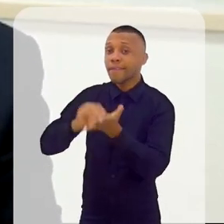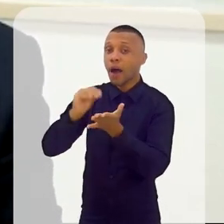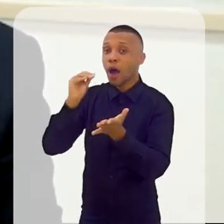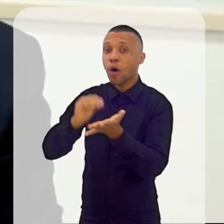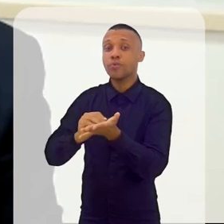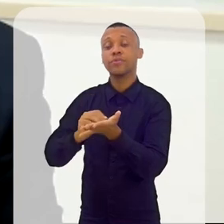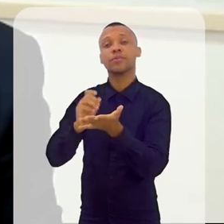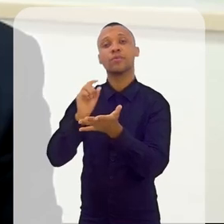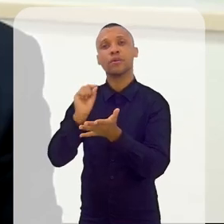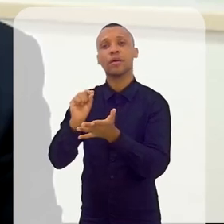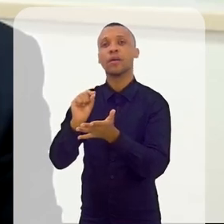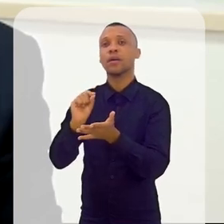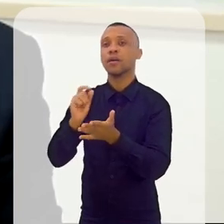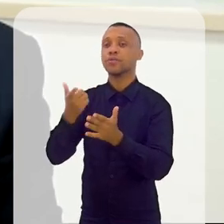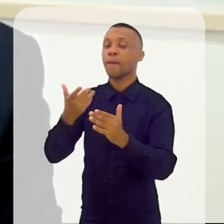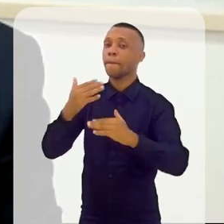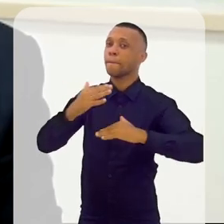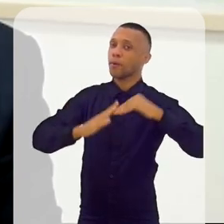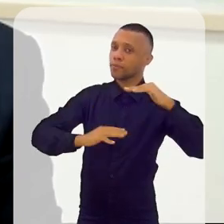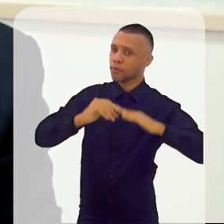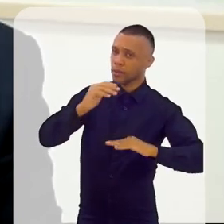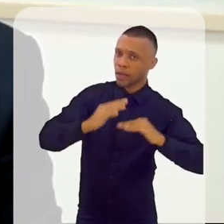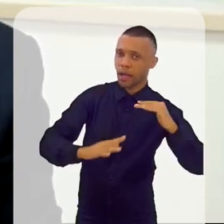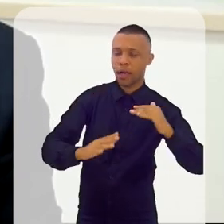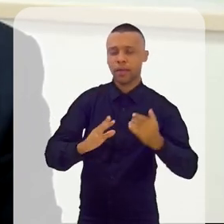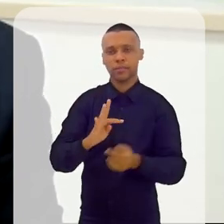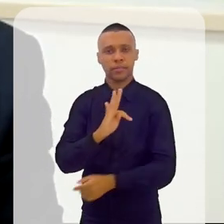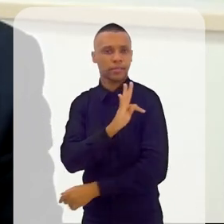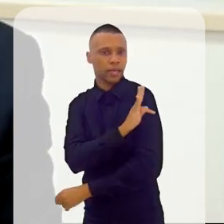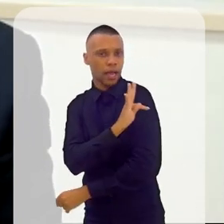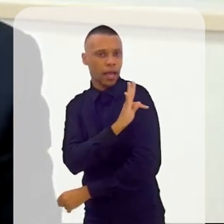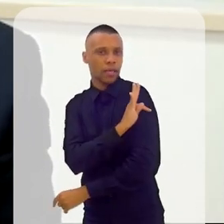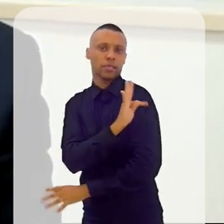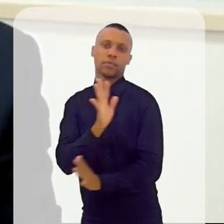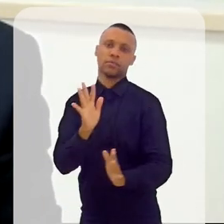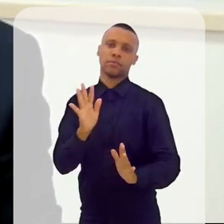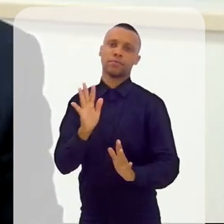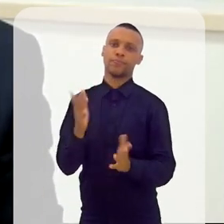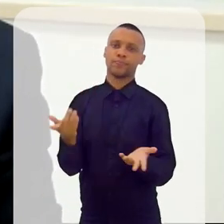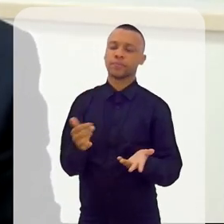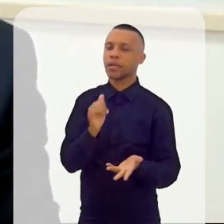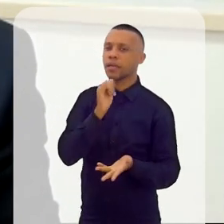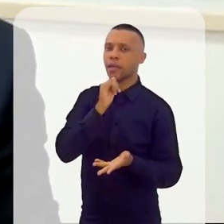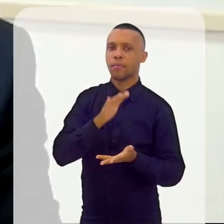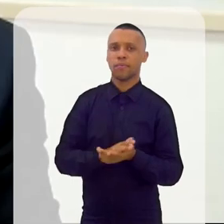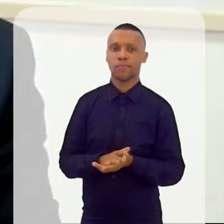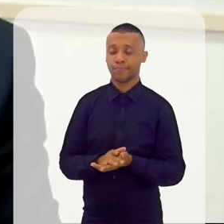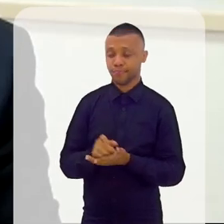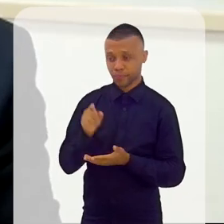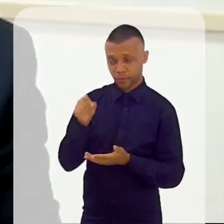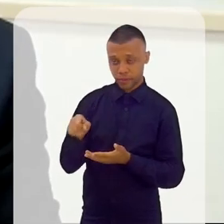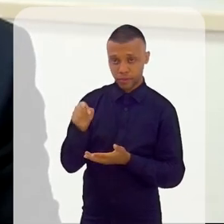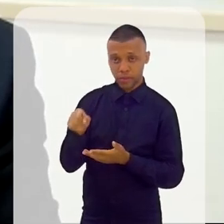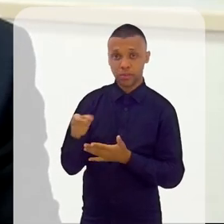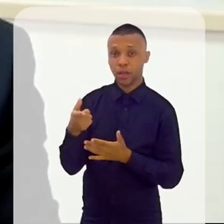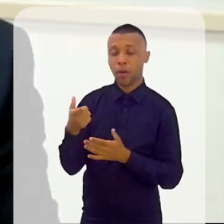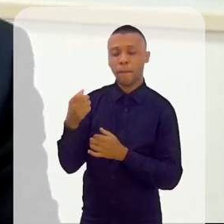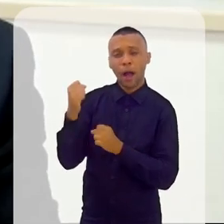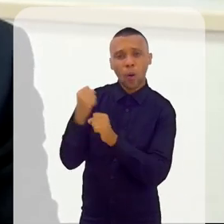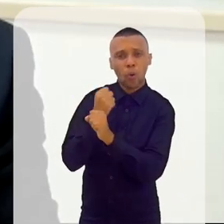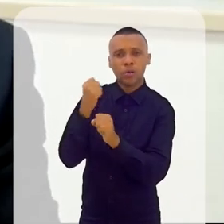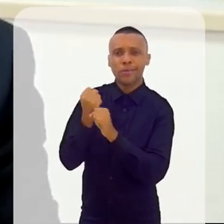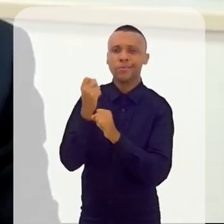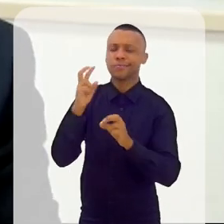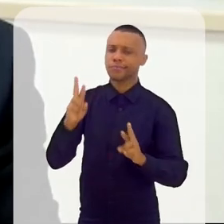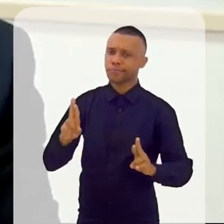condições técnicas mesmo. Porque eu falava com eles, olha, essa aqui é uma construção